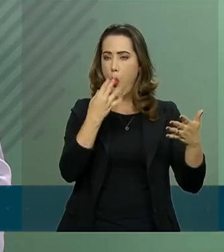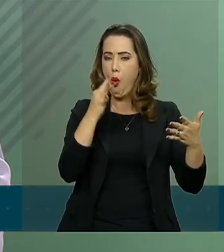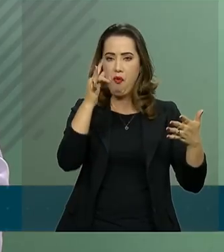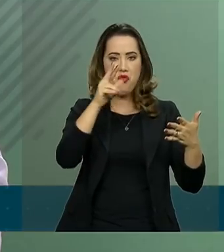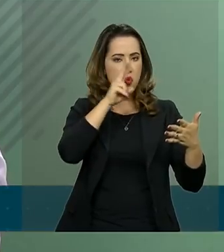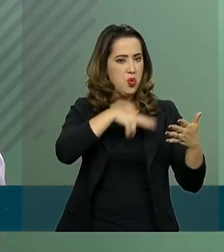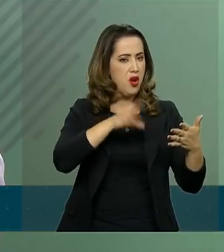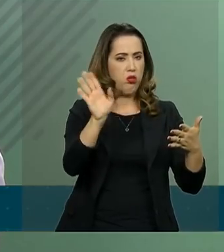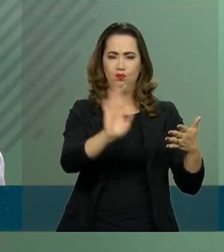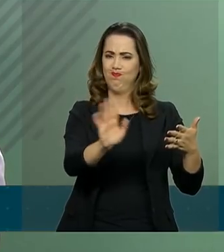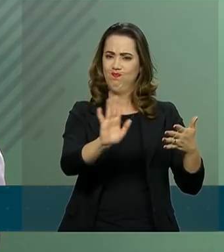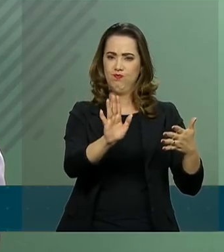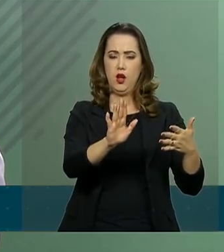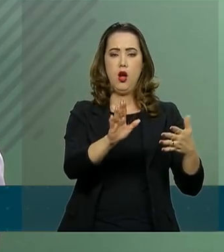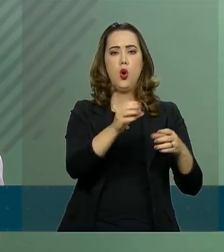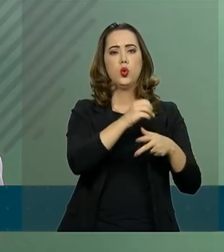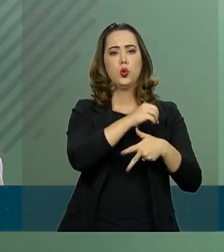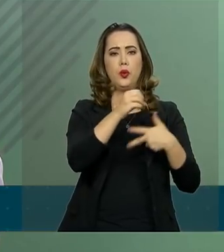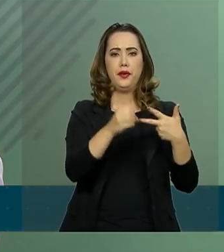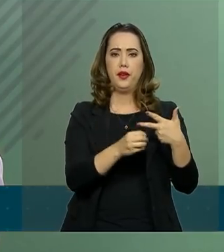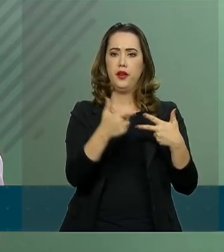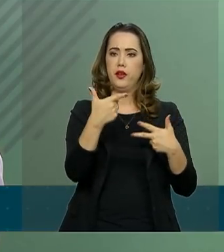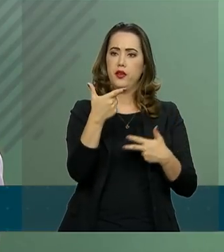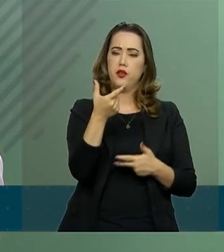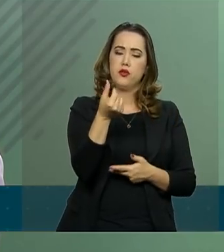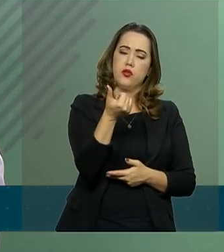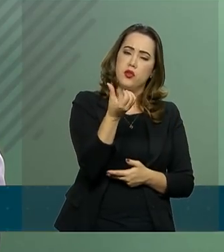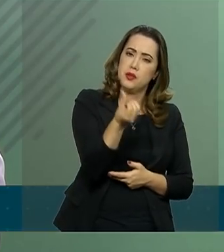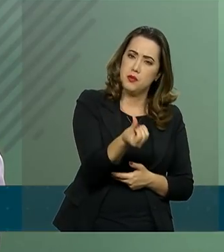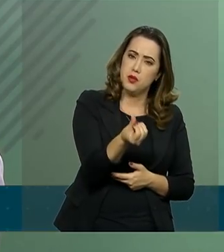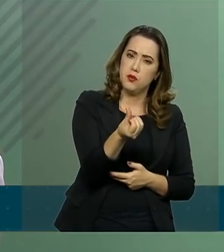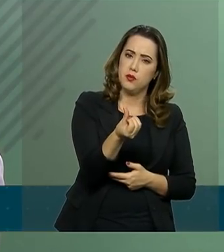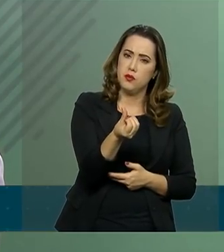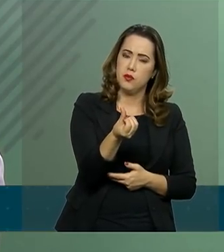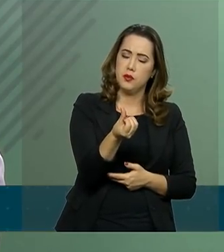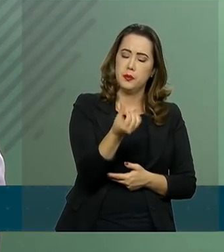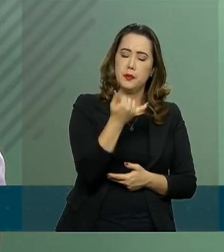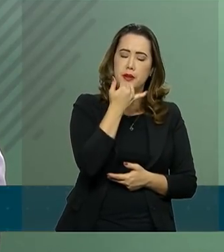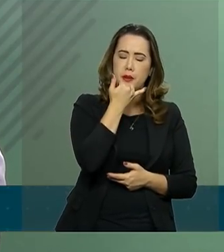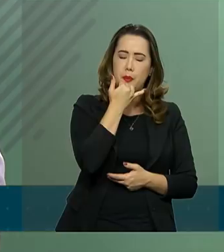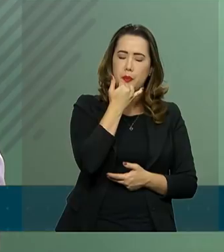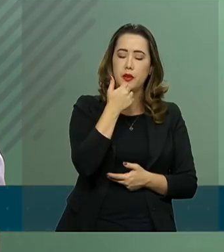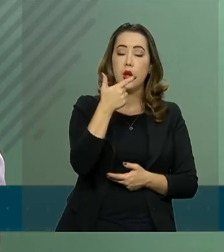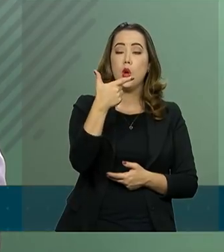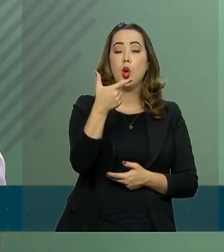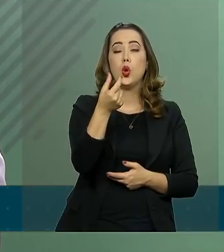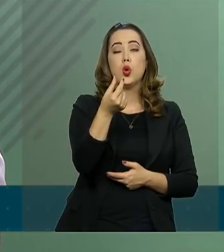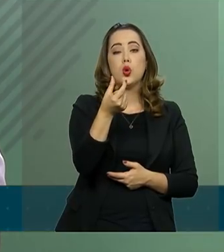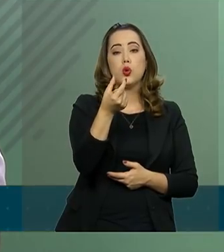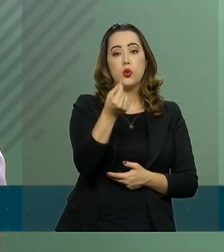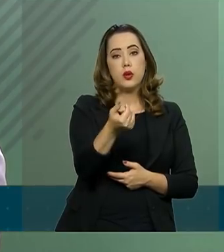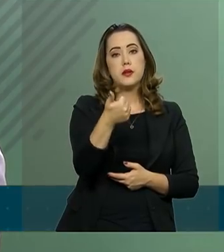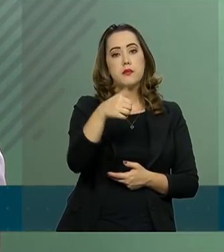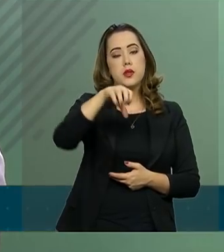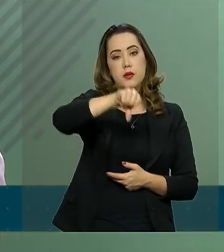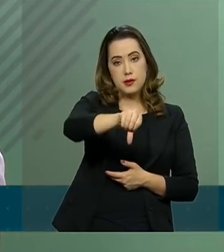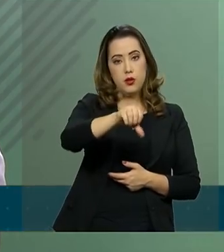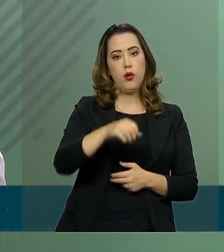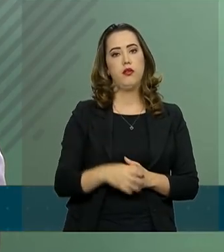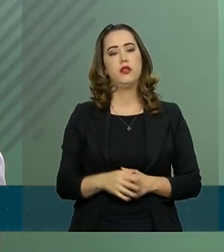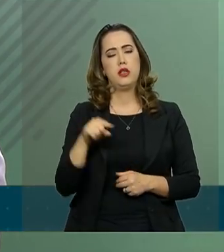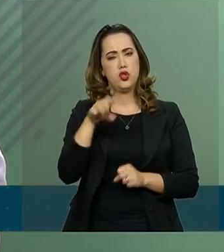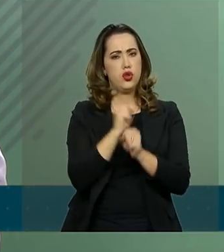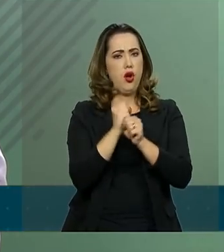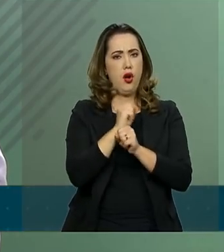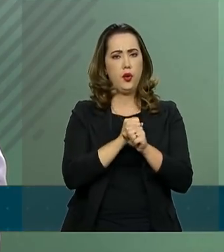2019. Fecho aspas. O Ministério e o Instituto avançam agora na